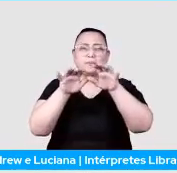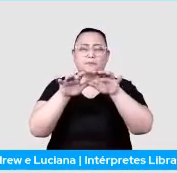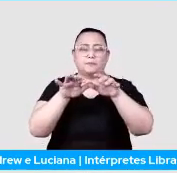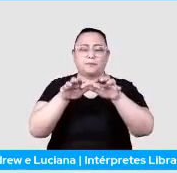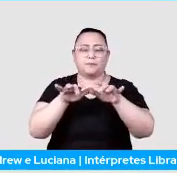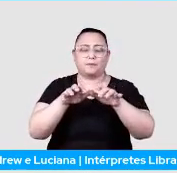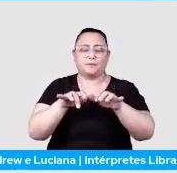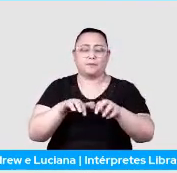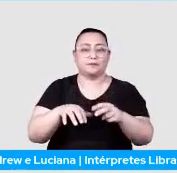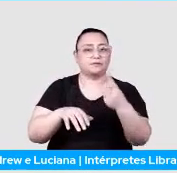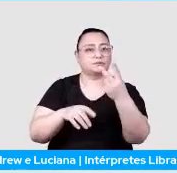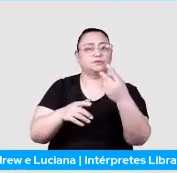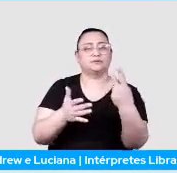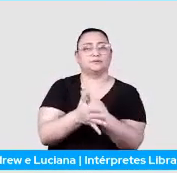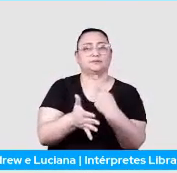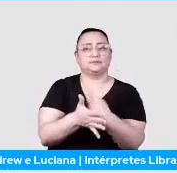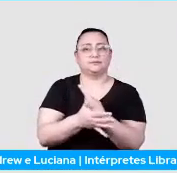dois erros.